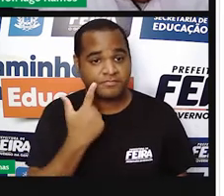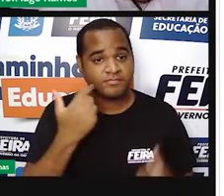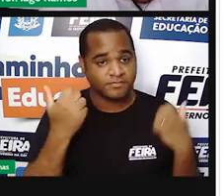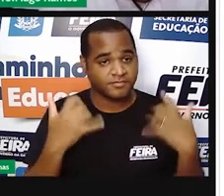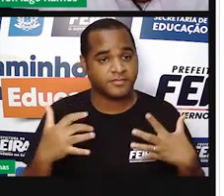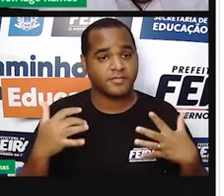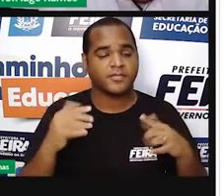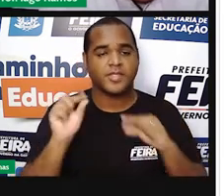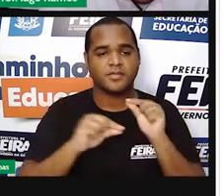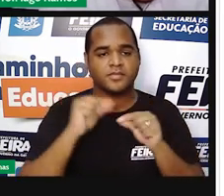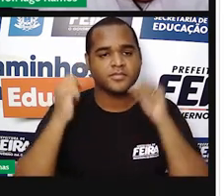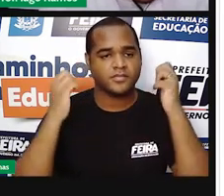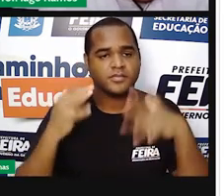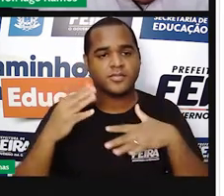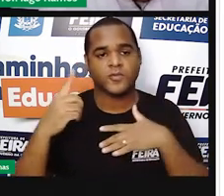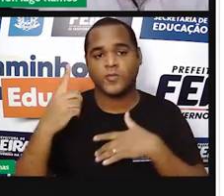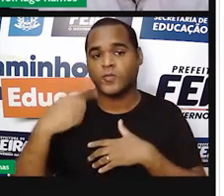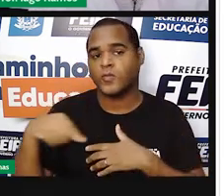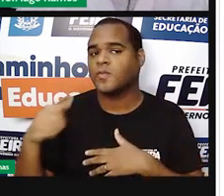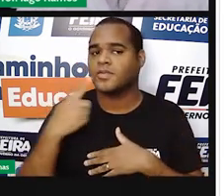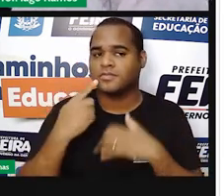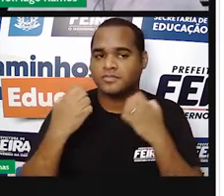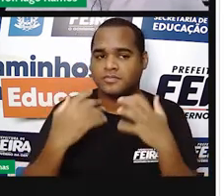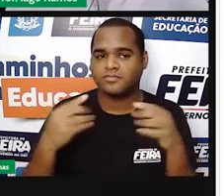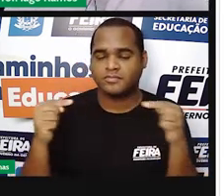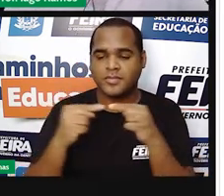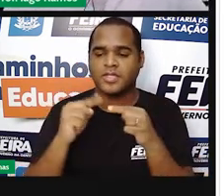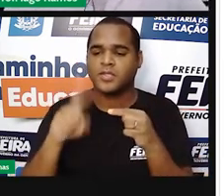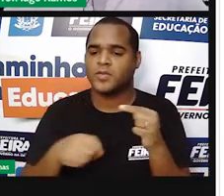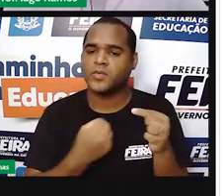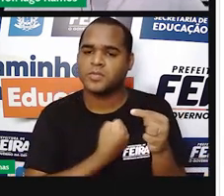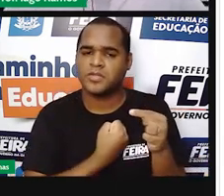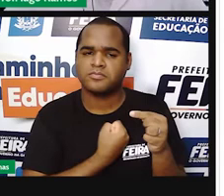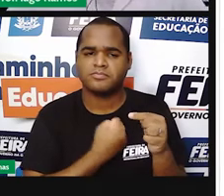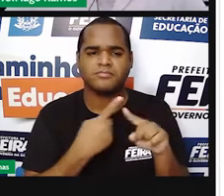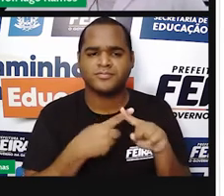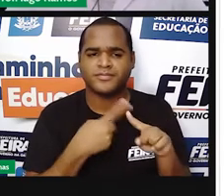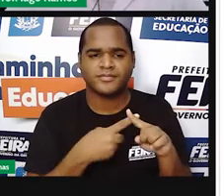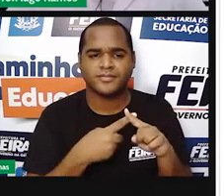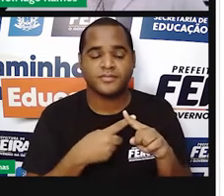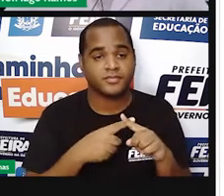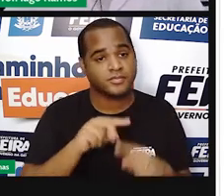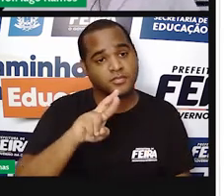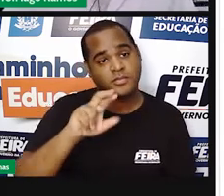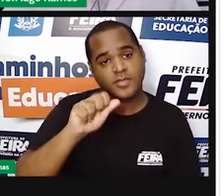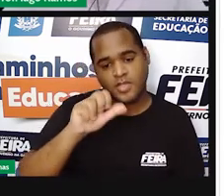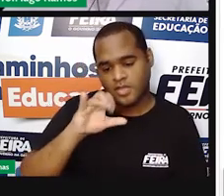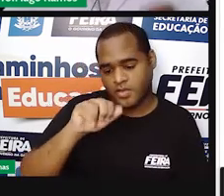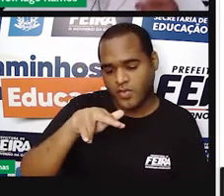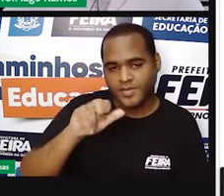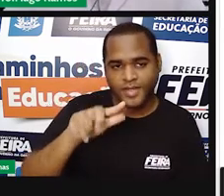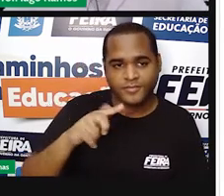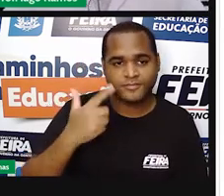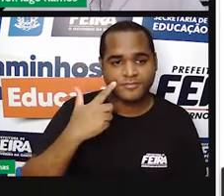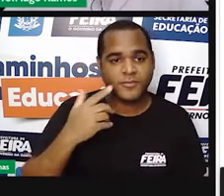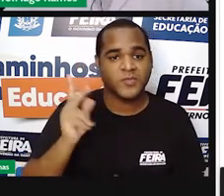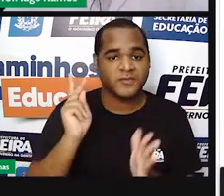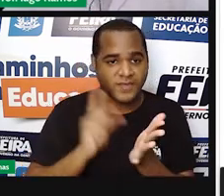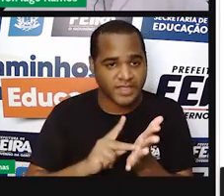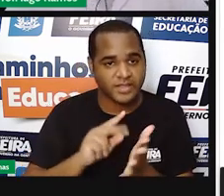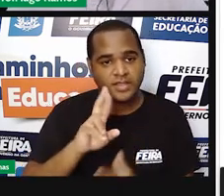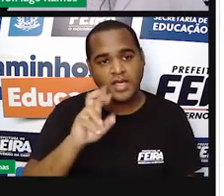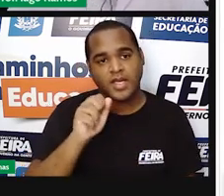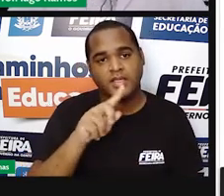por que números racionais. Racional vem de razão. Razão em